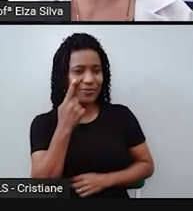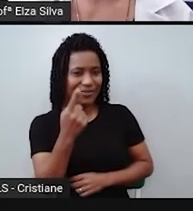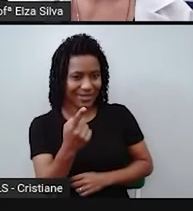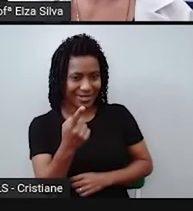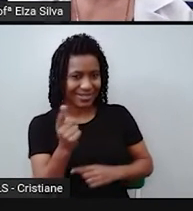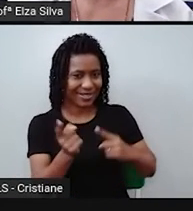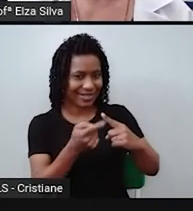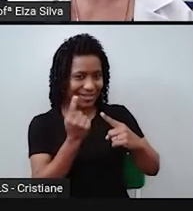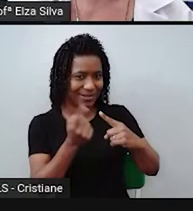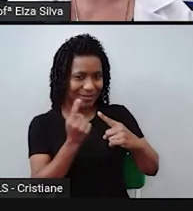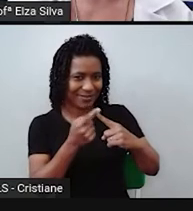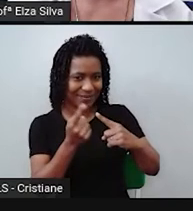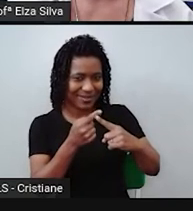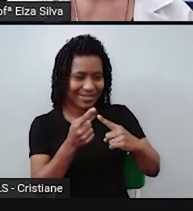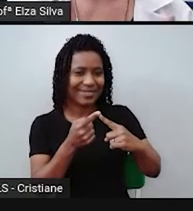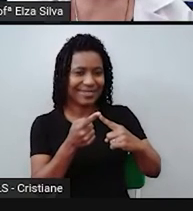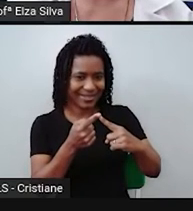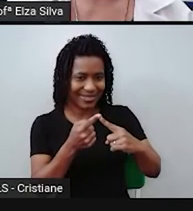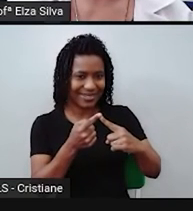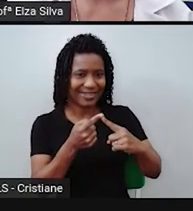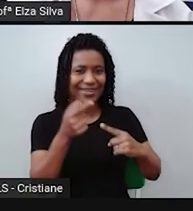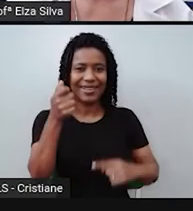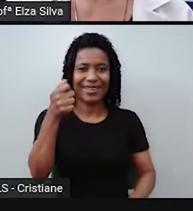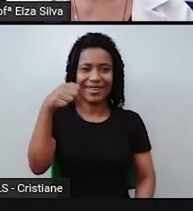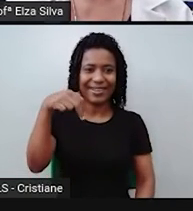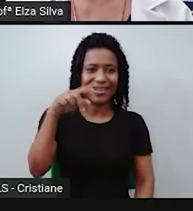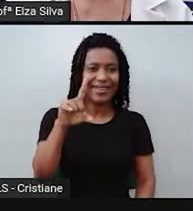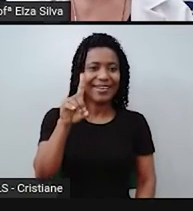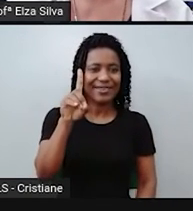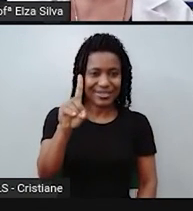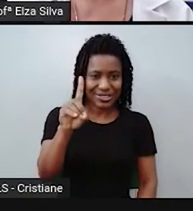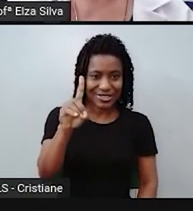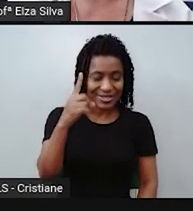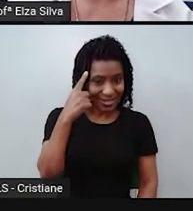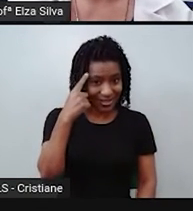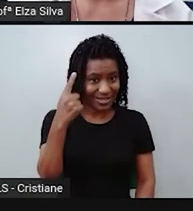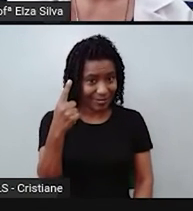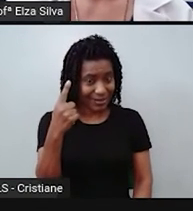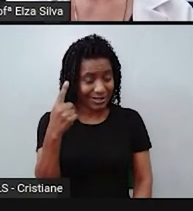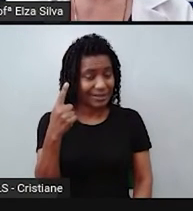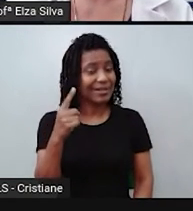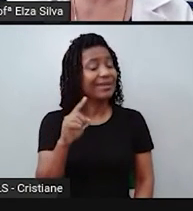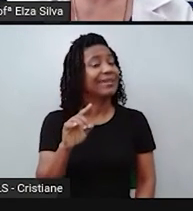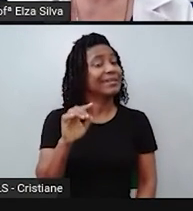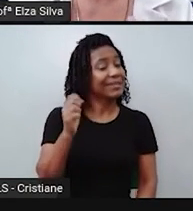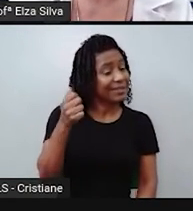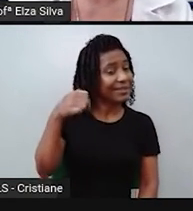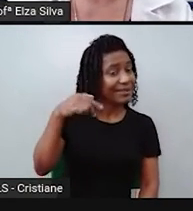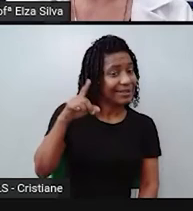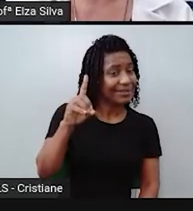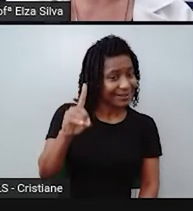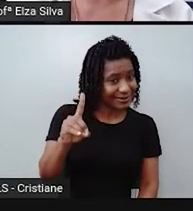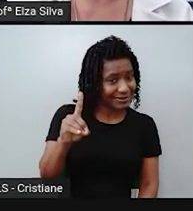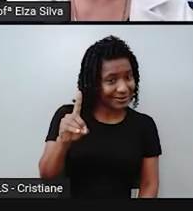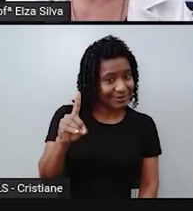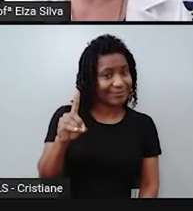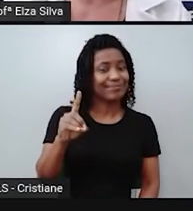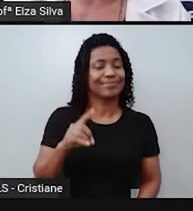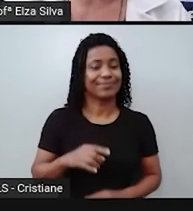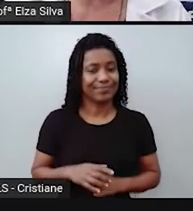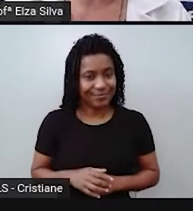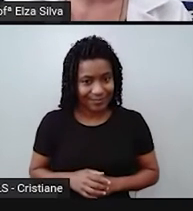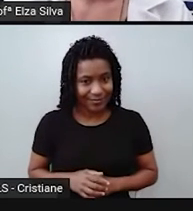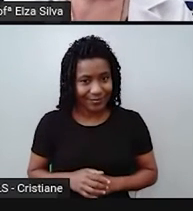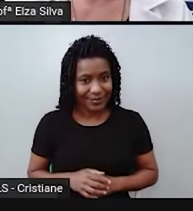utilizei o conectivo and, que significa e. E ele expressa aqui nesse